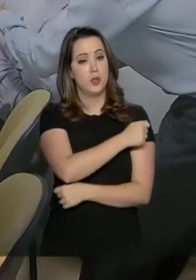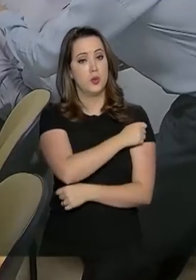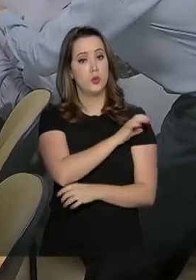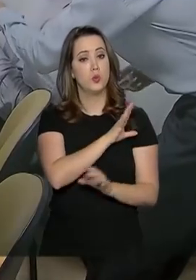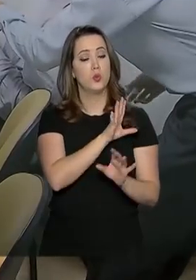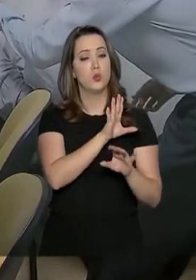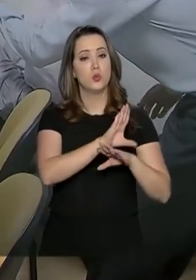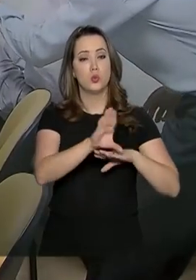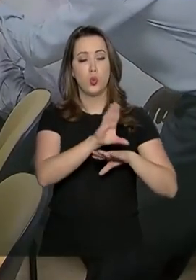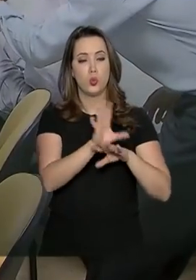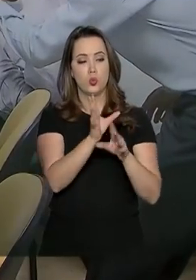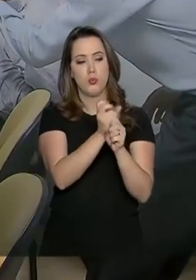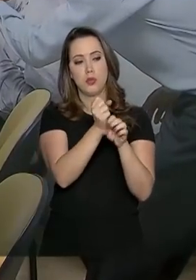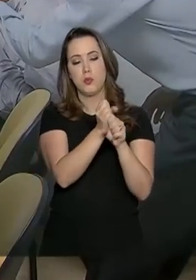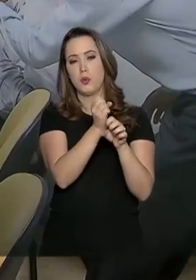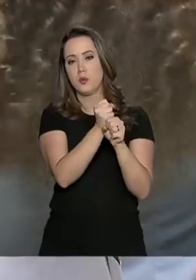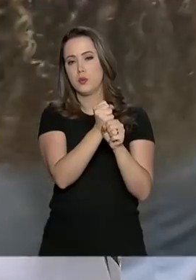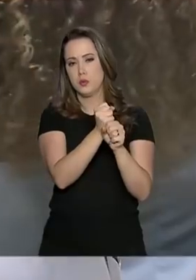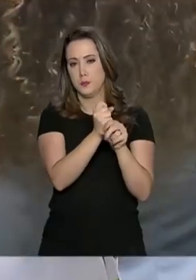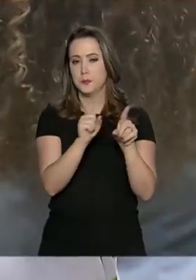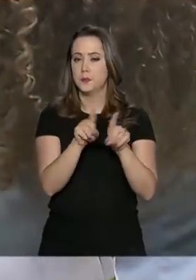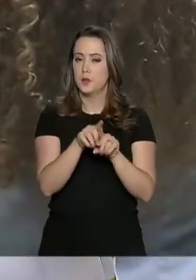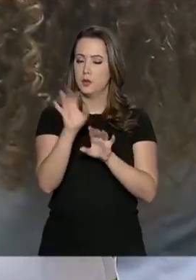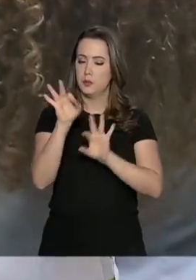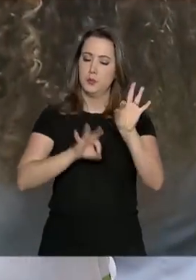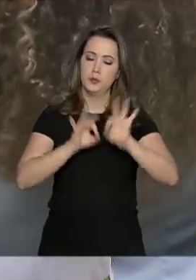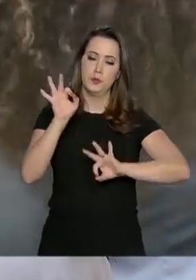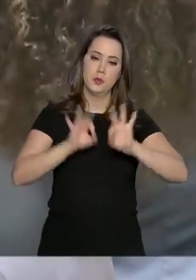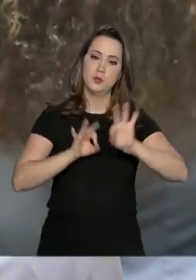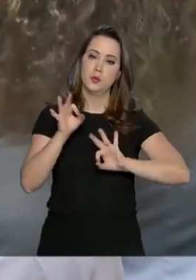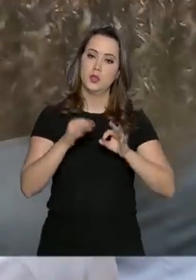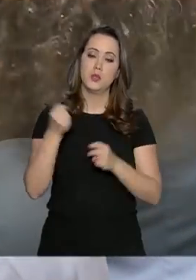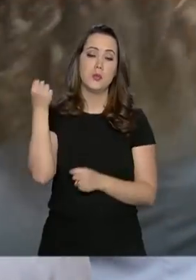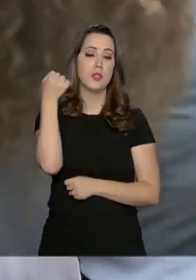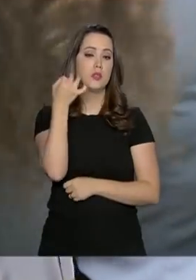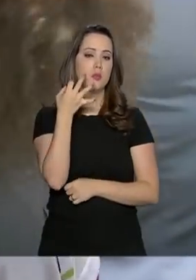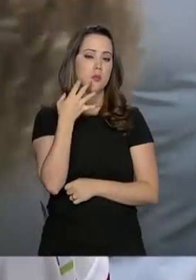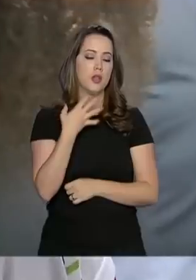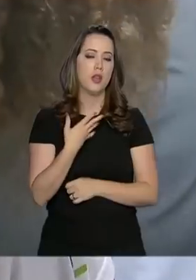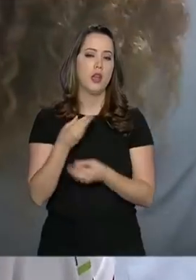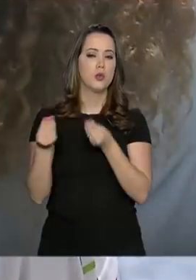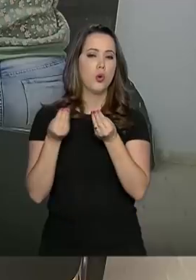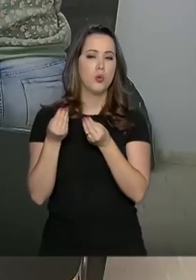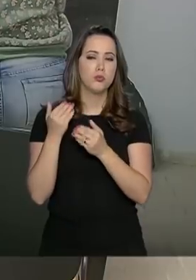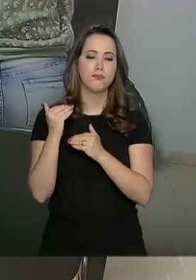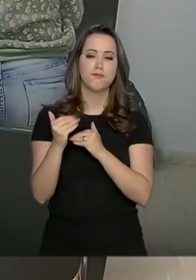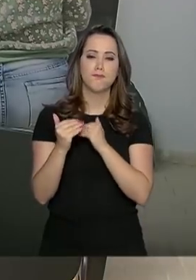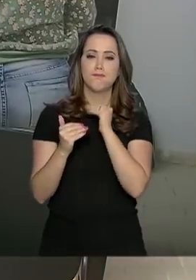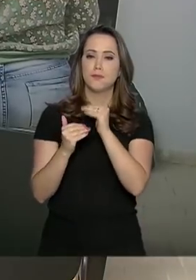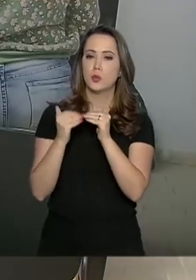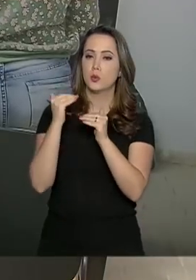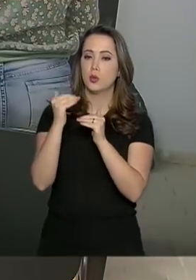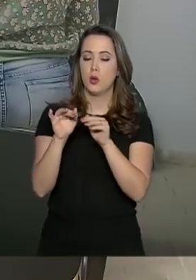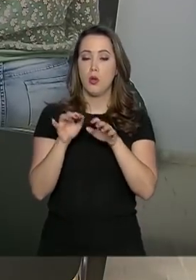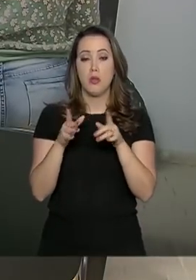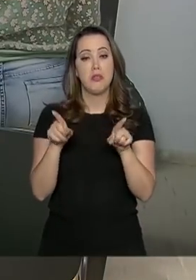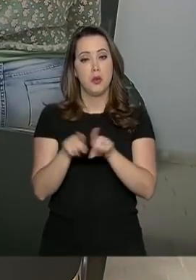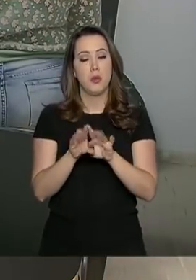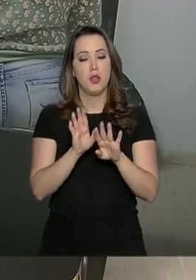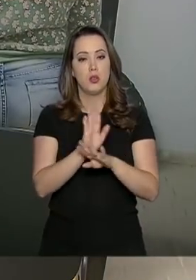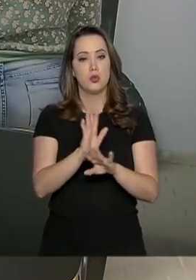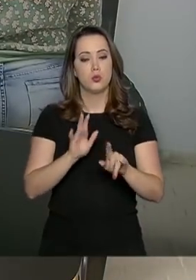curso de ciências contábeis da universidade, que são preparados para explicar o passo a passo da declaração e até auxiliar no